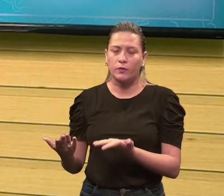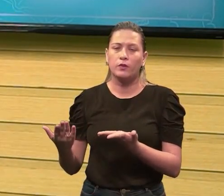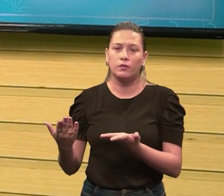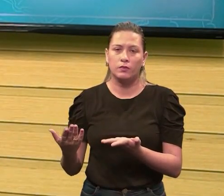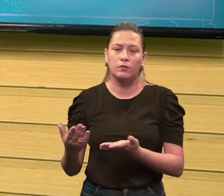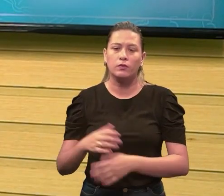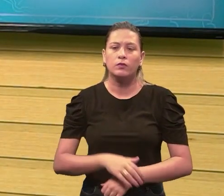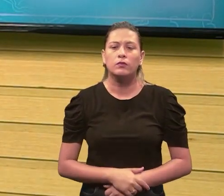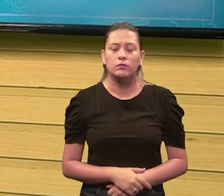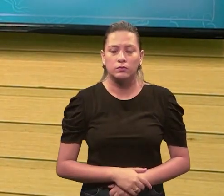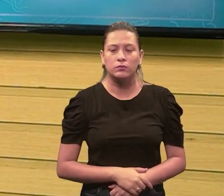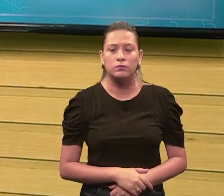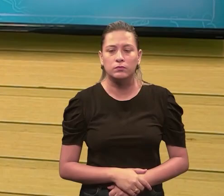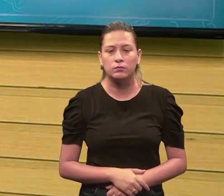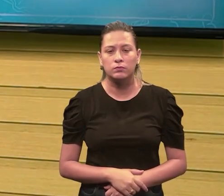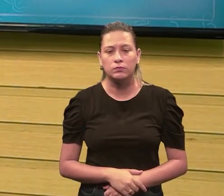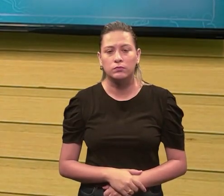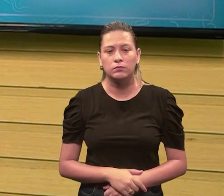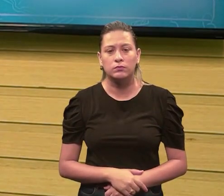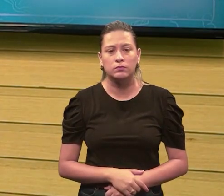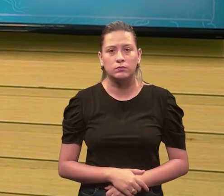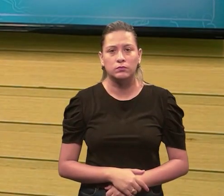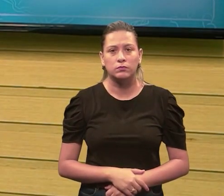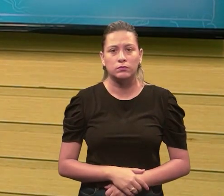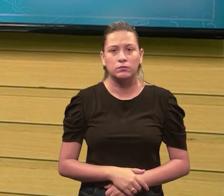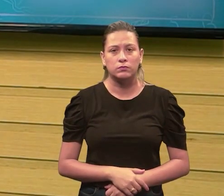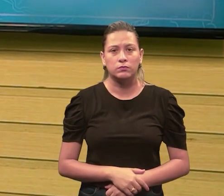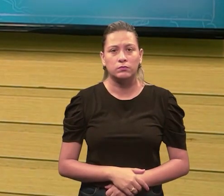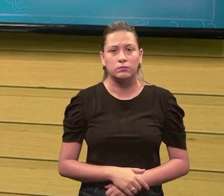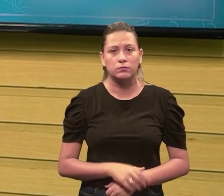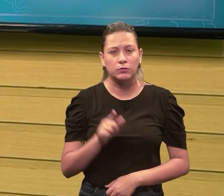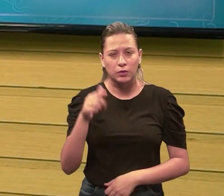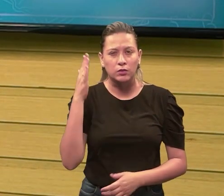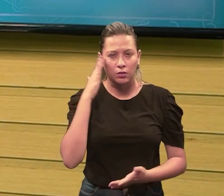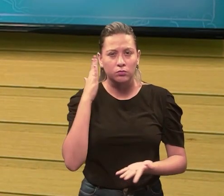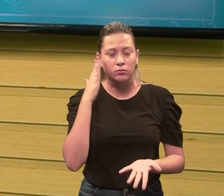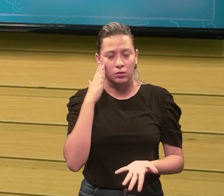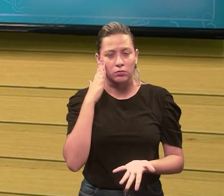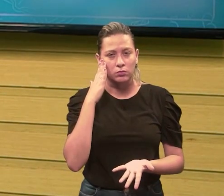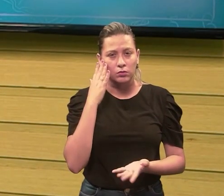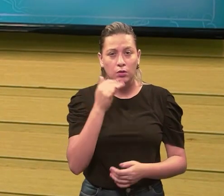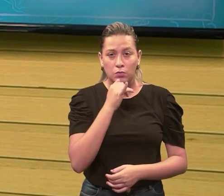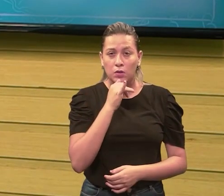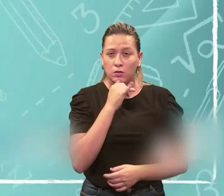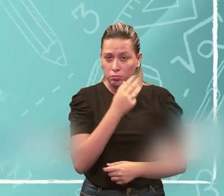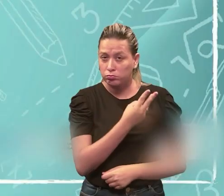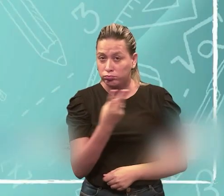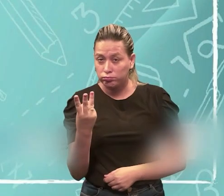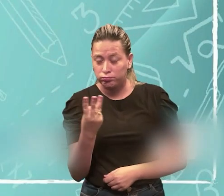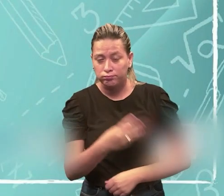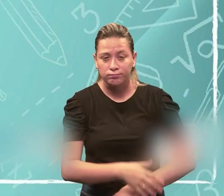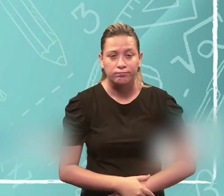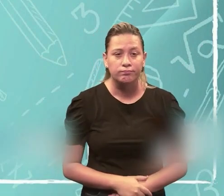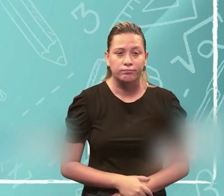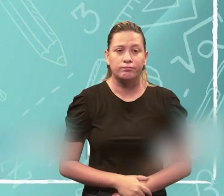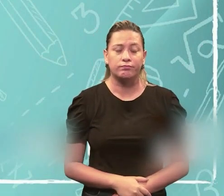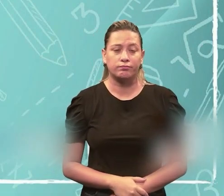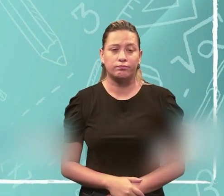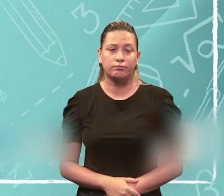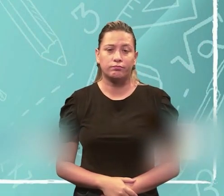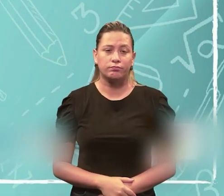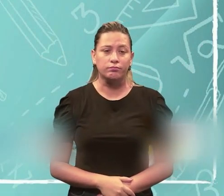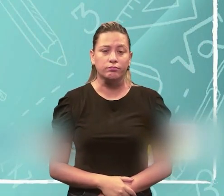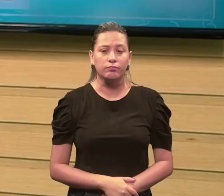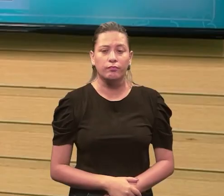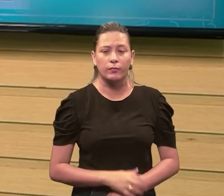o Uma maior resistência, tá? Espero que tenha ficado claro aí, essa analogia desses três exemplos. E, de fato, assim,